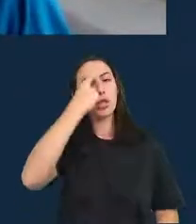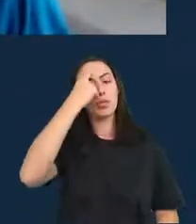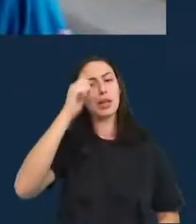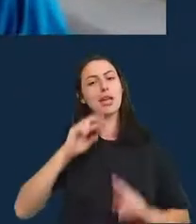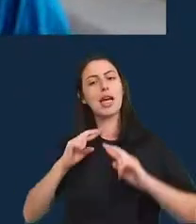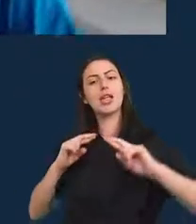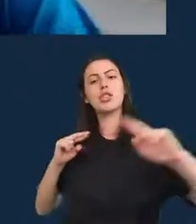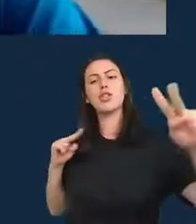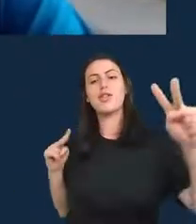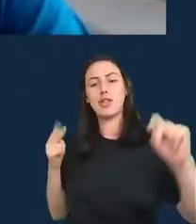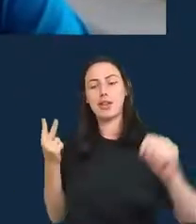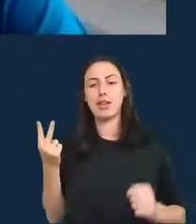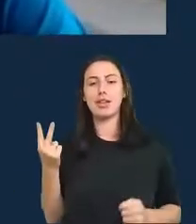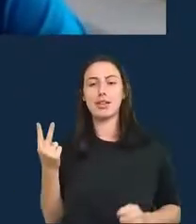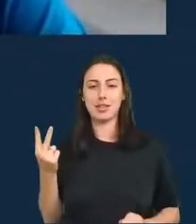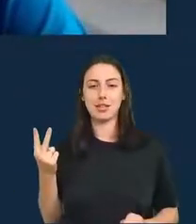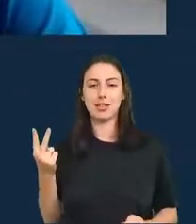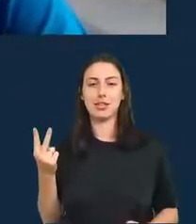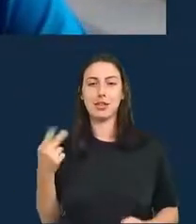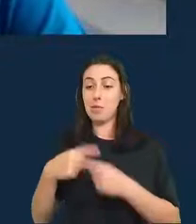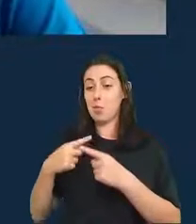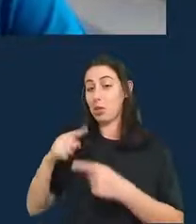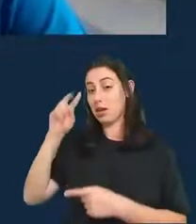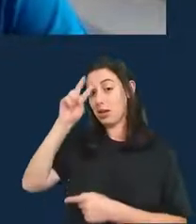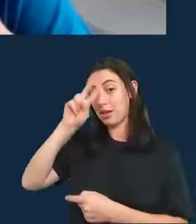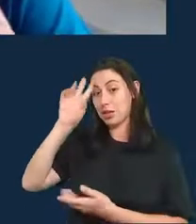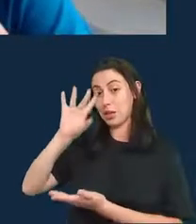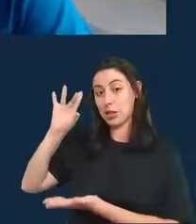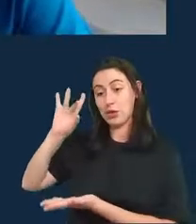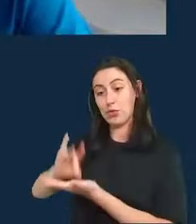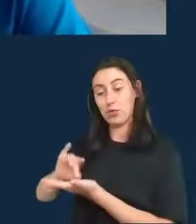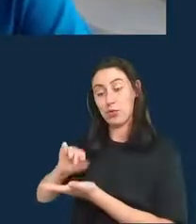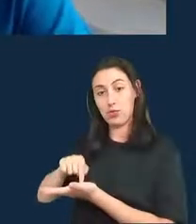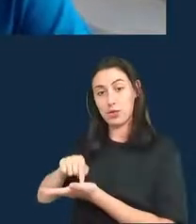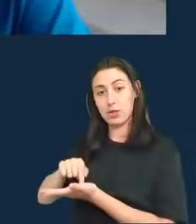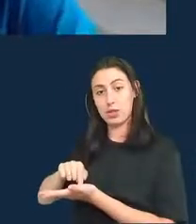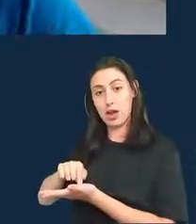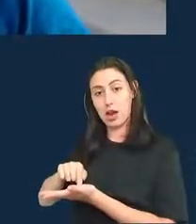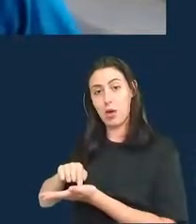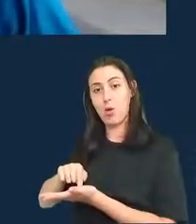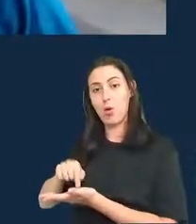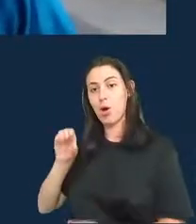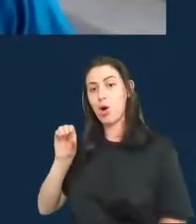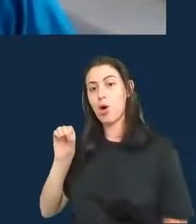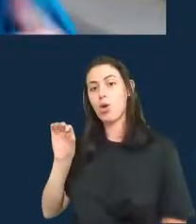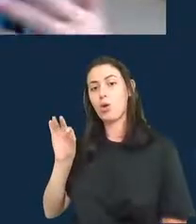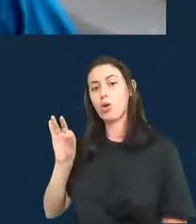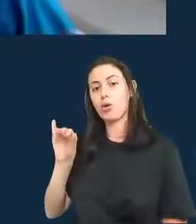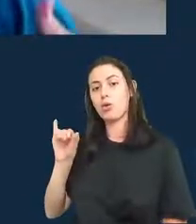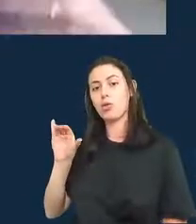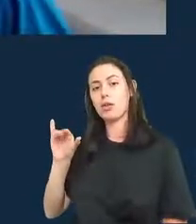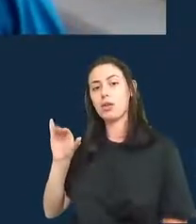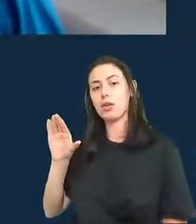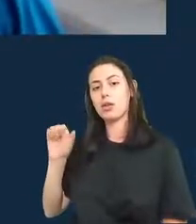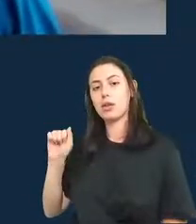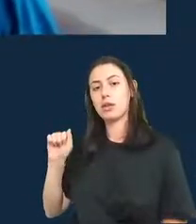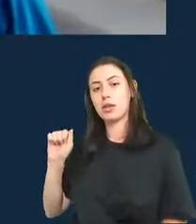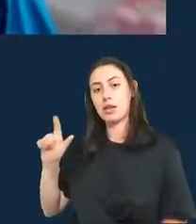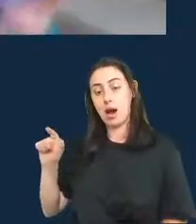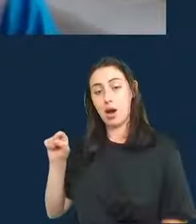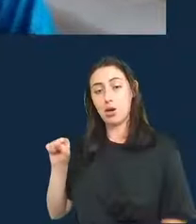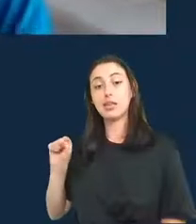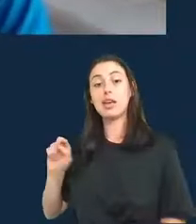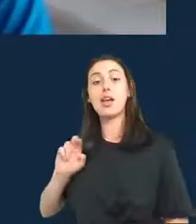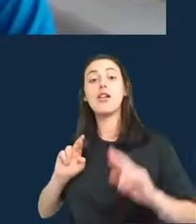na história oficial, era muito diferente da história real, né? E eu me pergunto porque a gente sabe que às